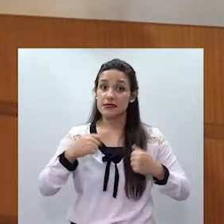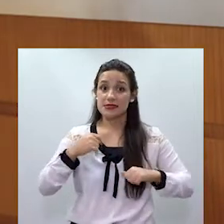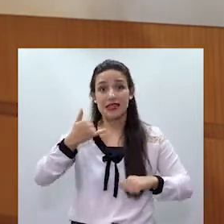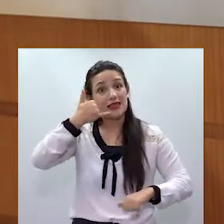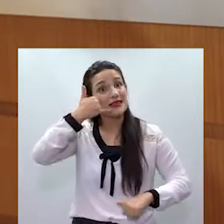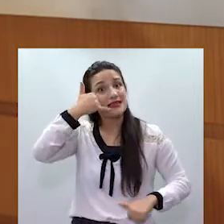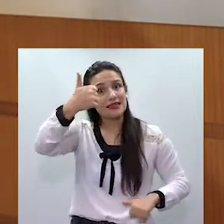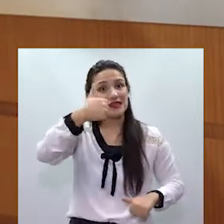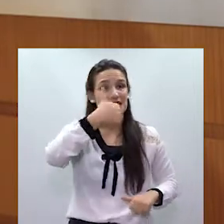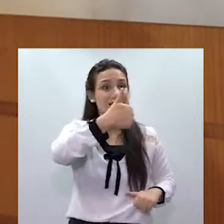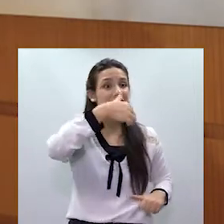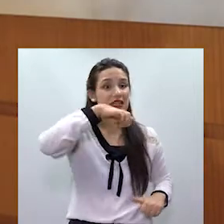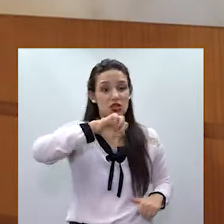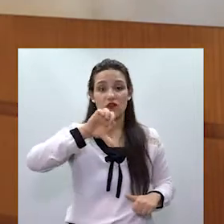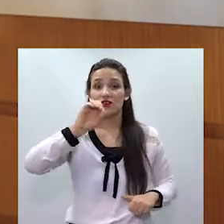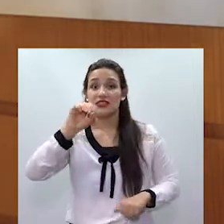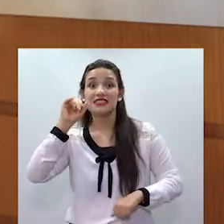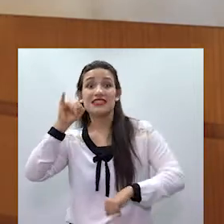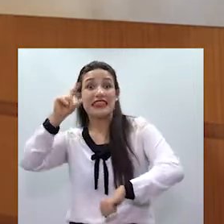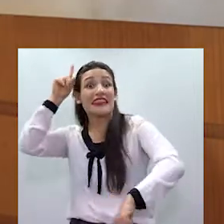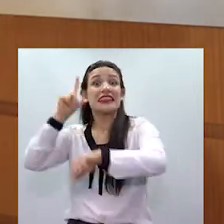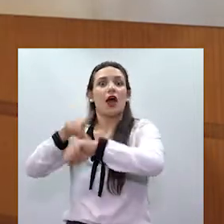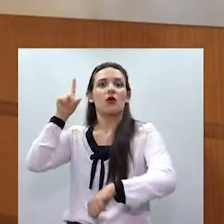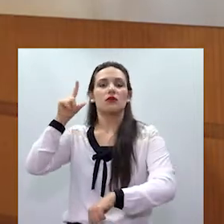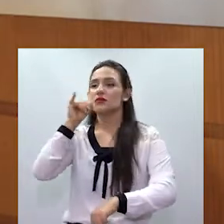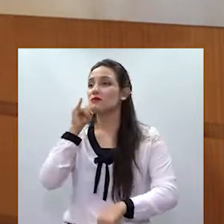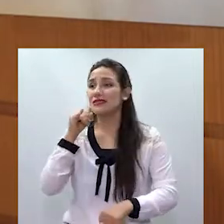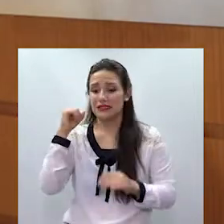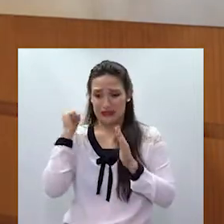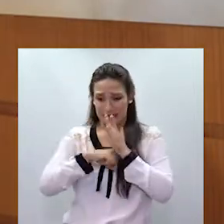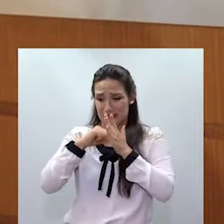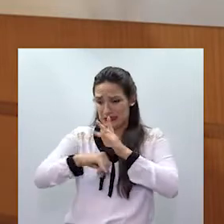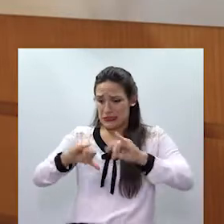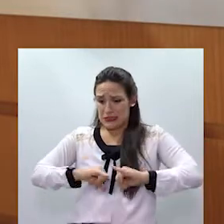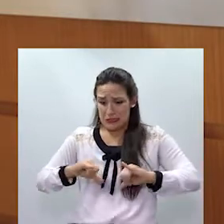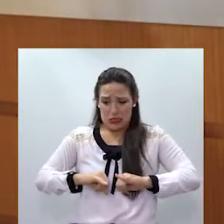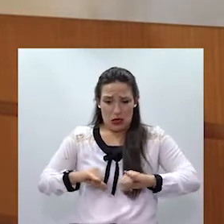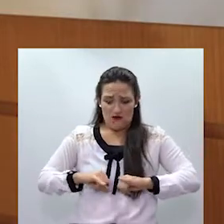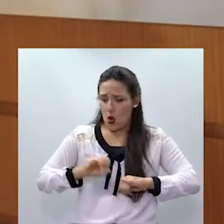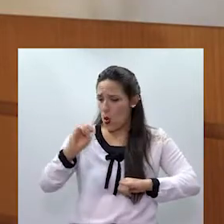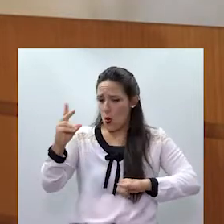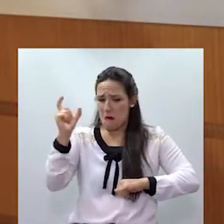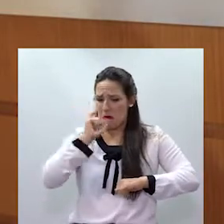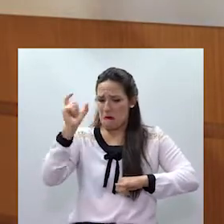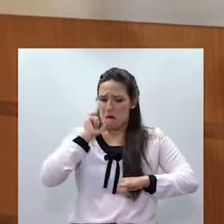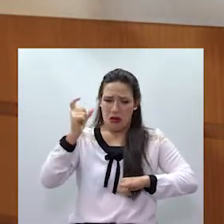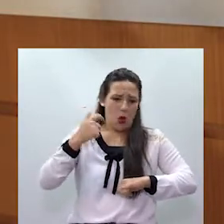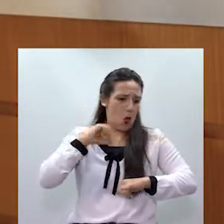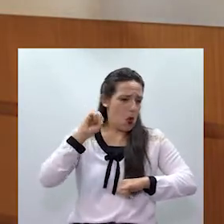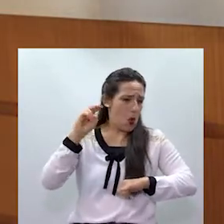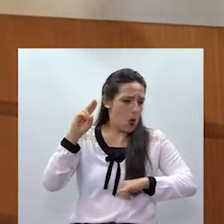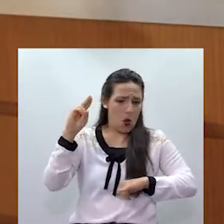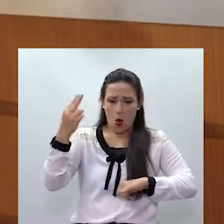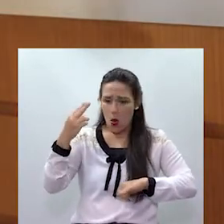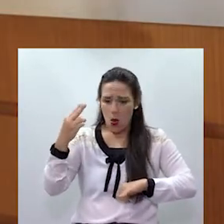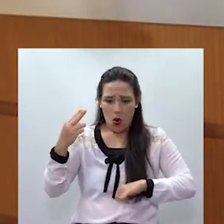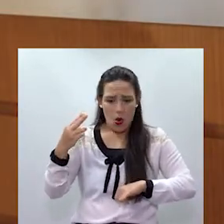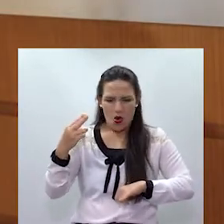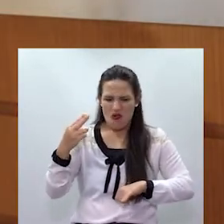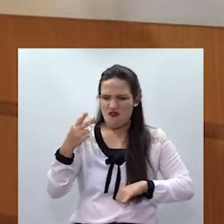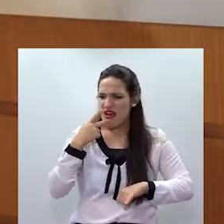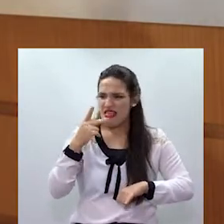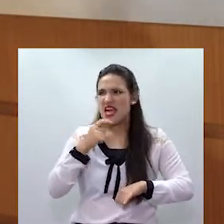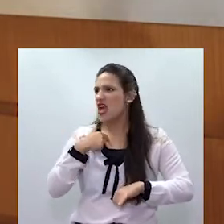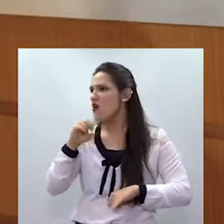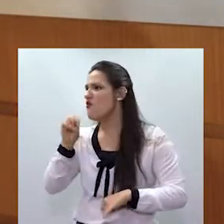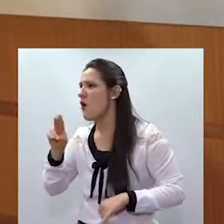190. A violência está acontecendo ali naquele momento. A vítima está apanhando ou está sendo vítima